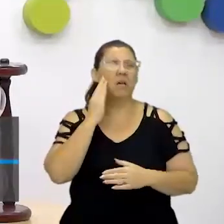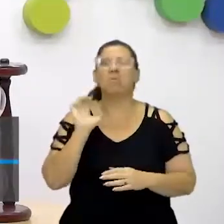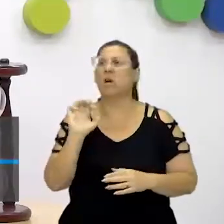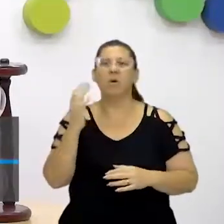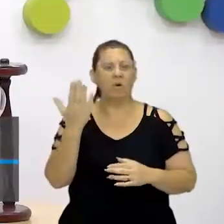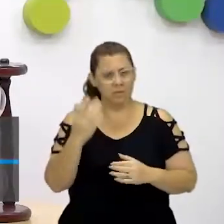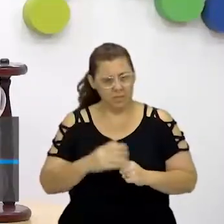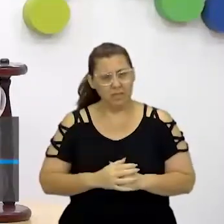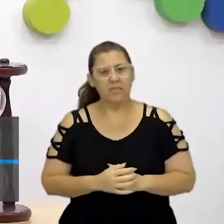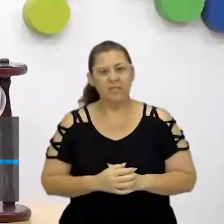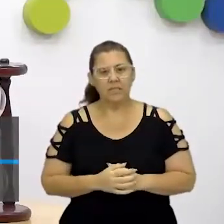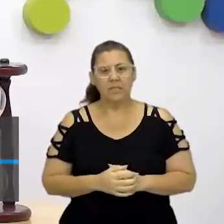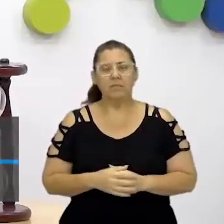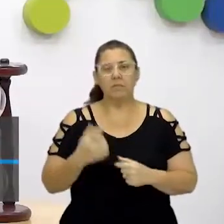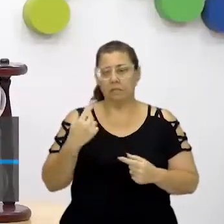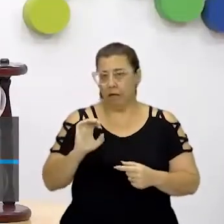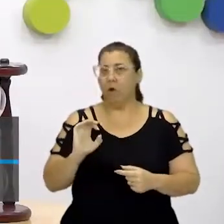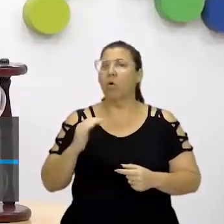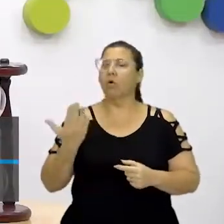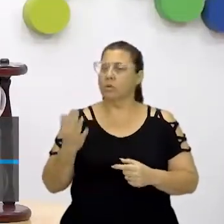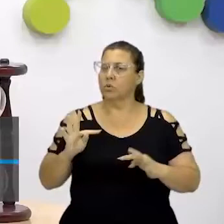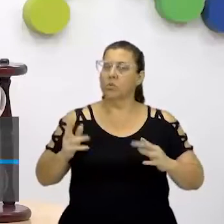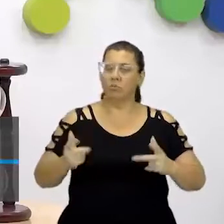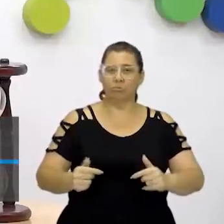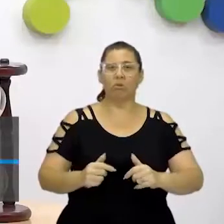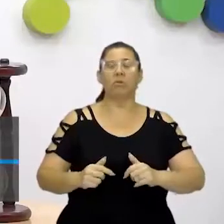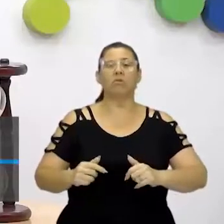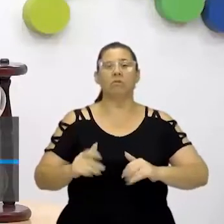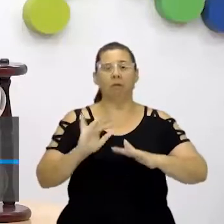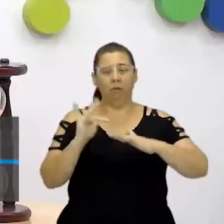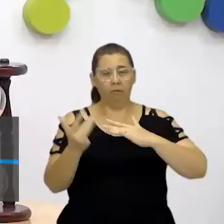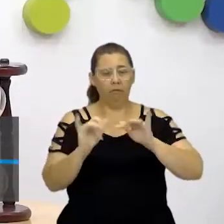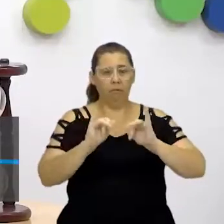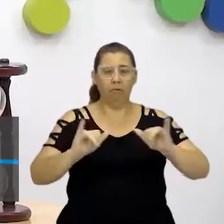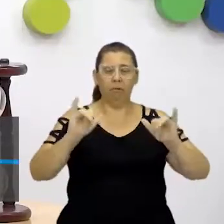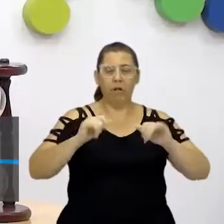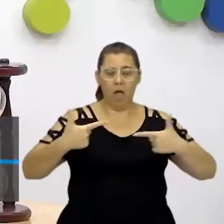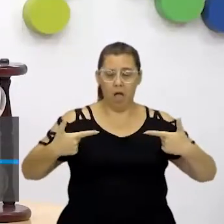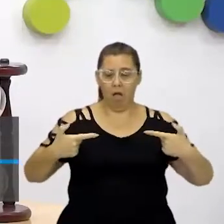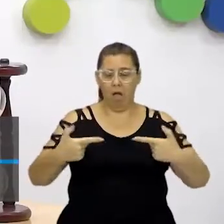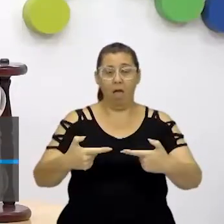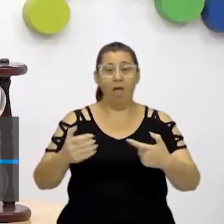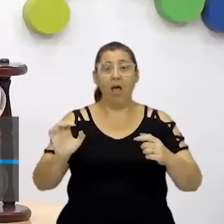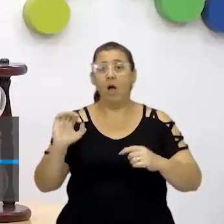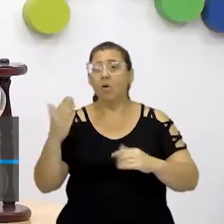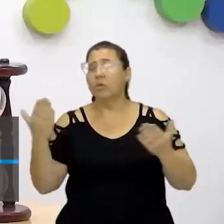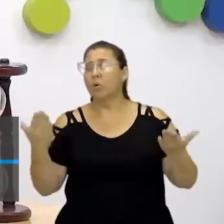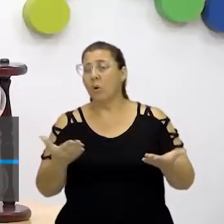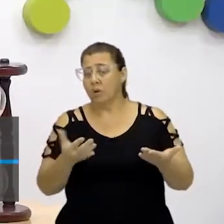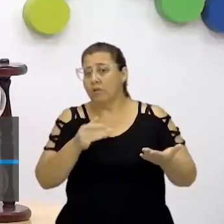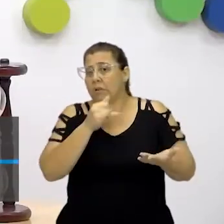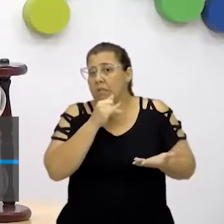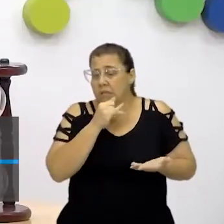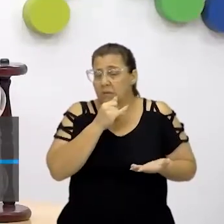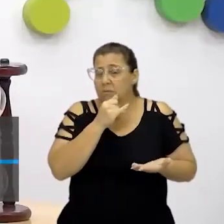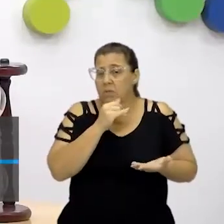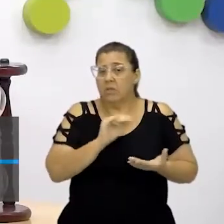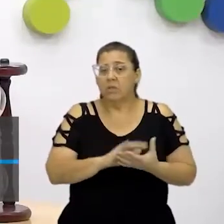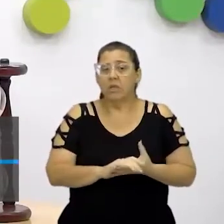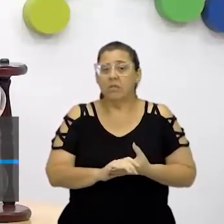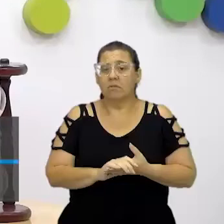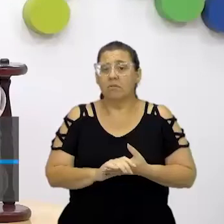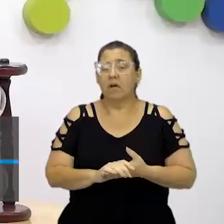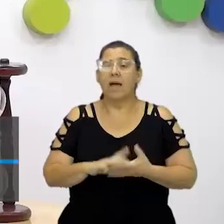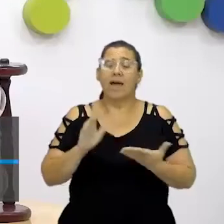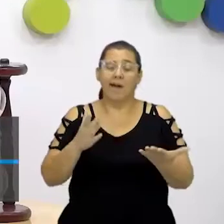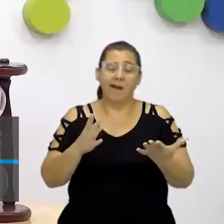acontecendo, porque isso está rolando aí nas mídias, né? Sim. Então, essa guerra que está acontecendo hoje, por exemplo, ela vem, ela